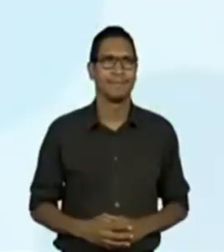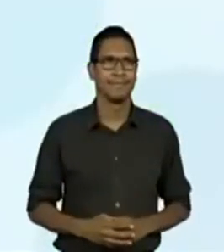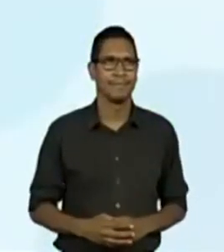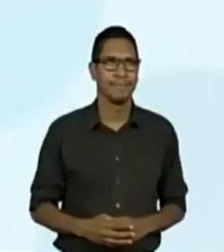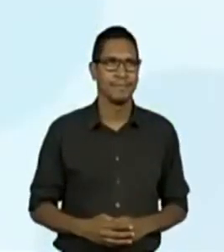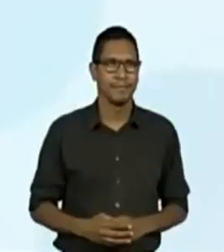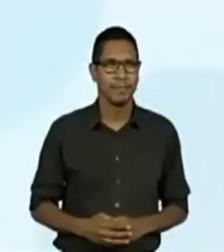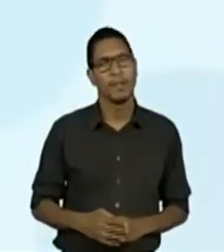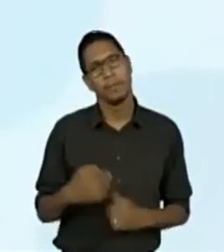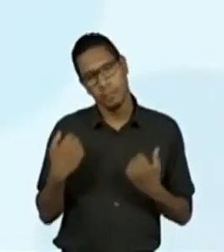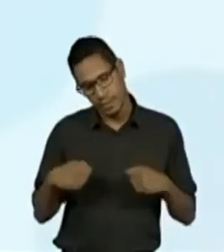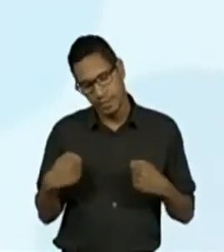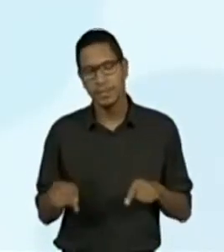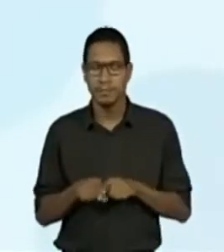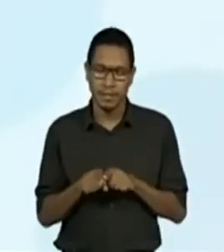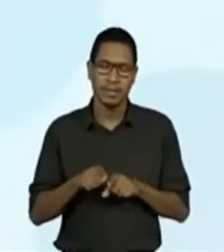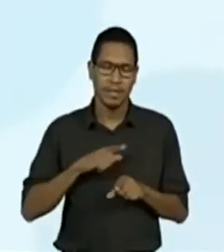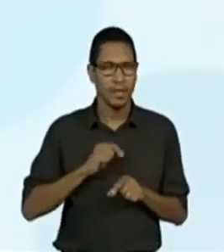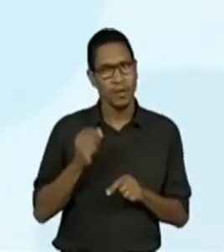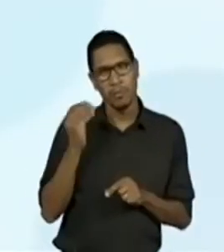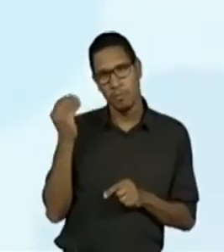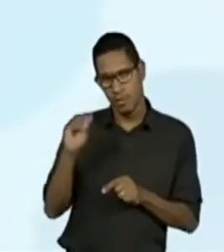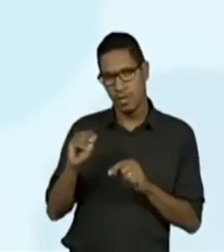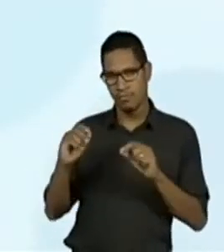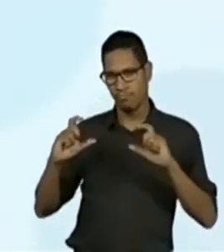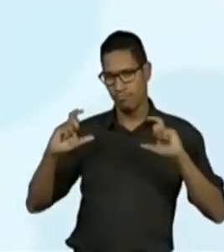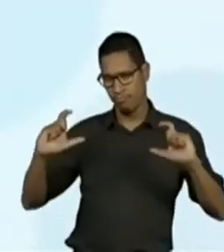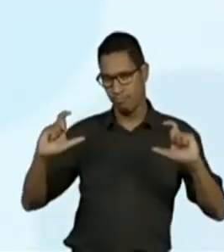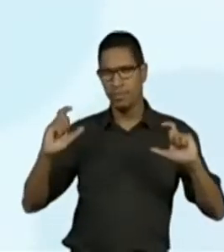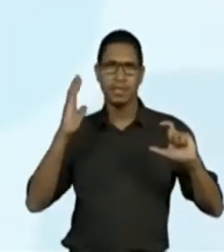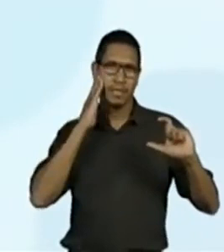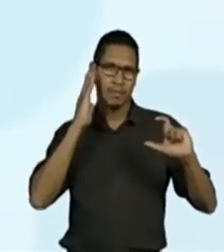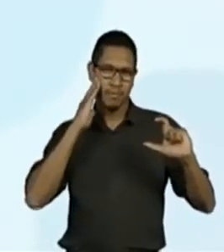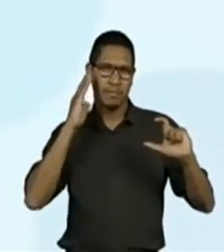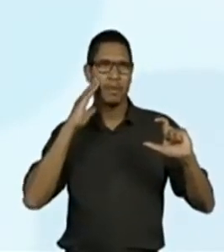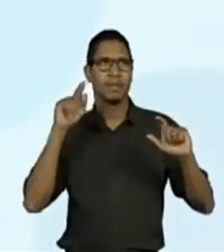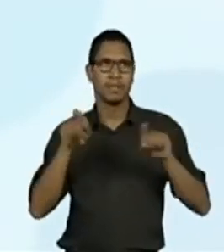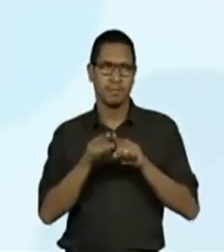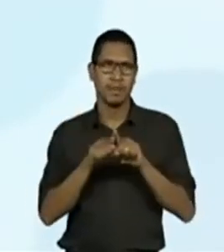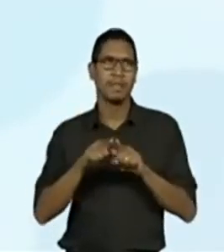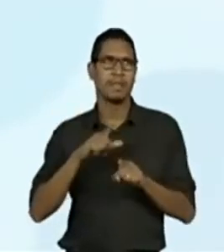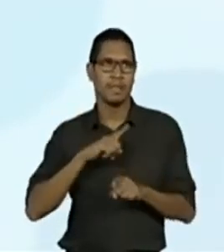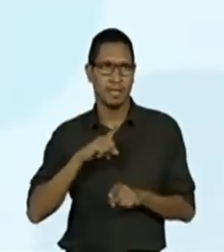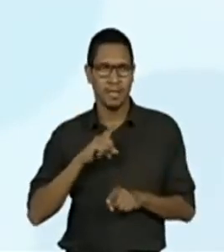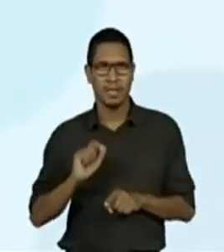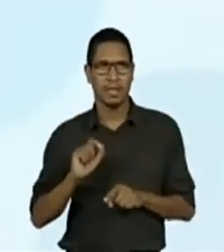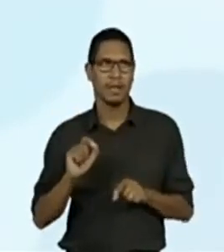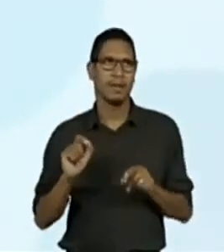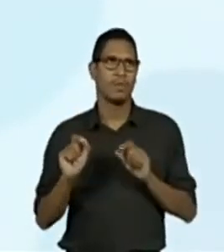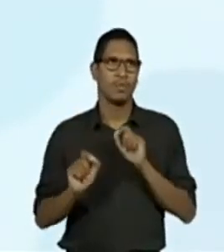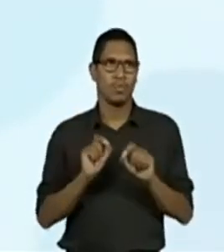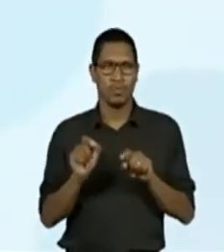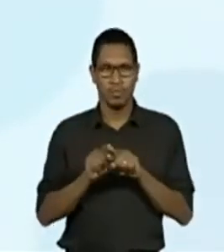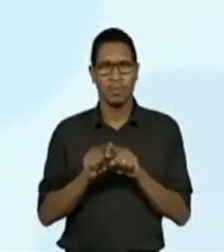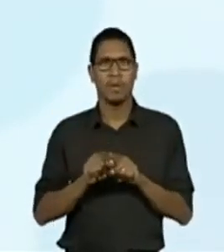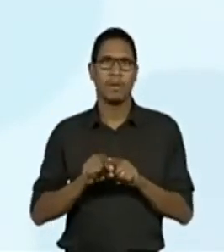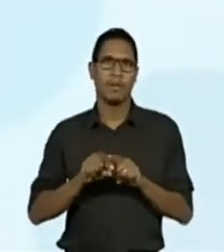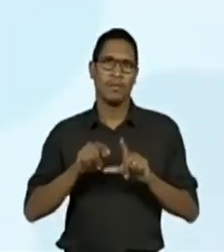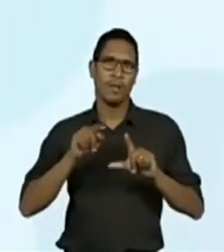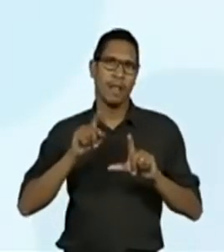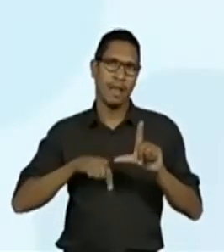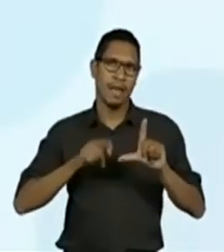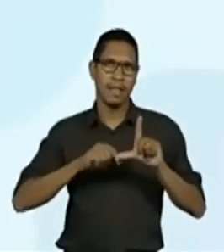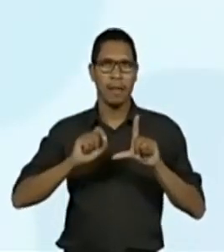Seria o parágrafo. Eu estou fazendo a chave para indicar que nós teríamos um recuo de início de parágrafo. E aqui